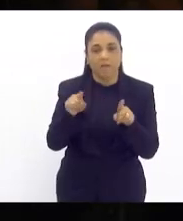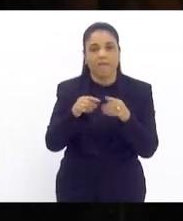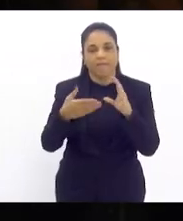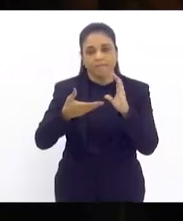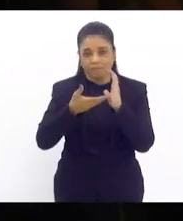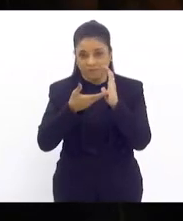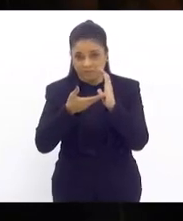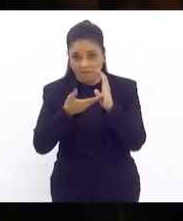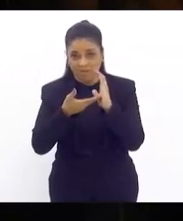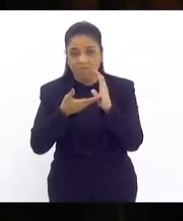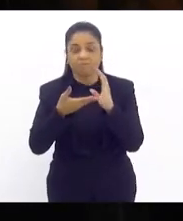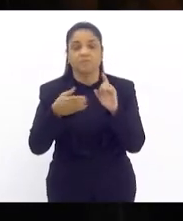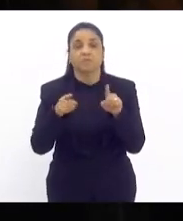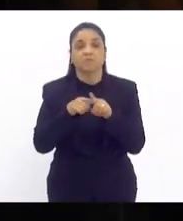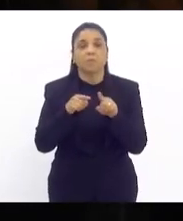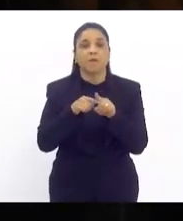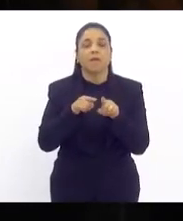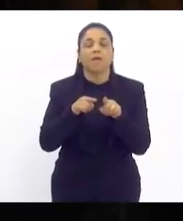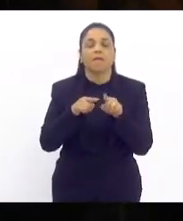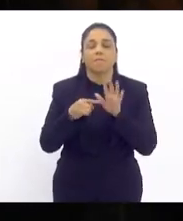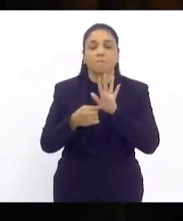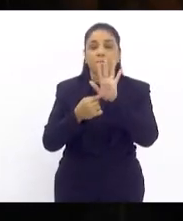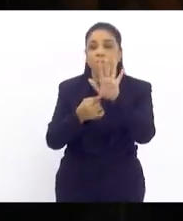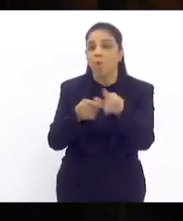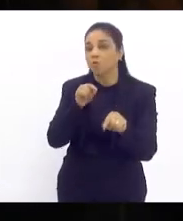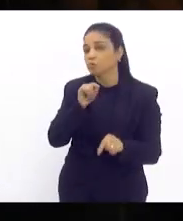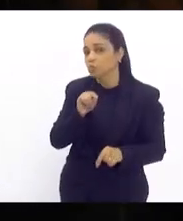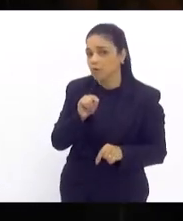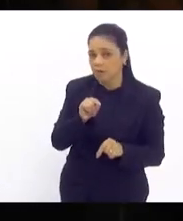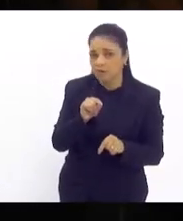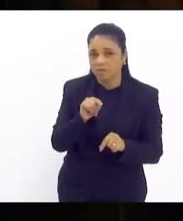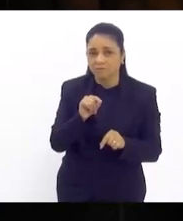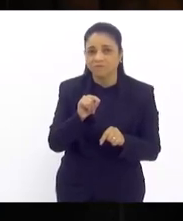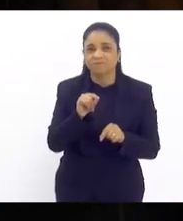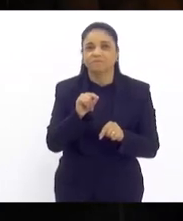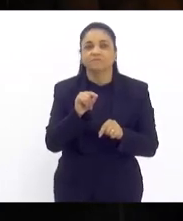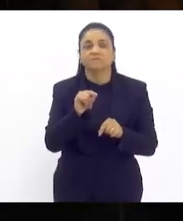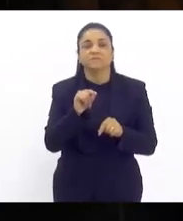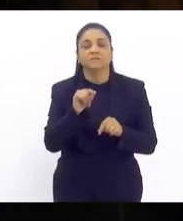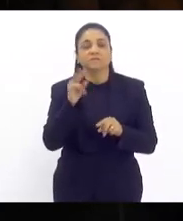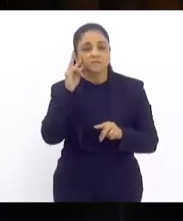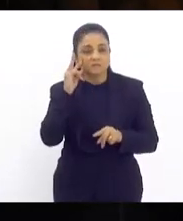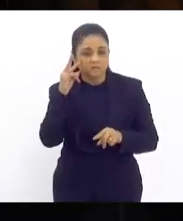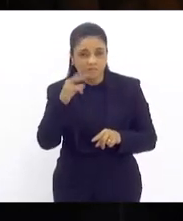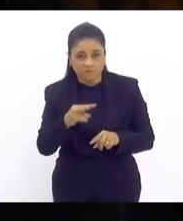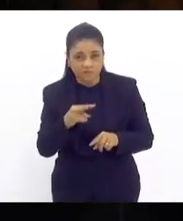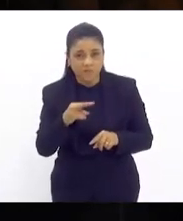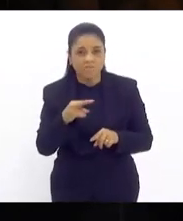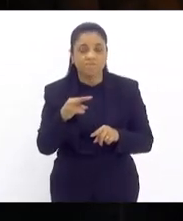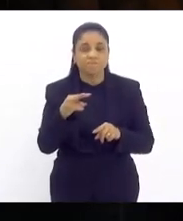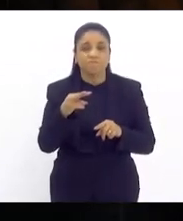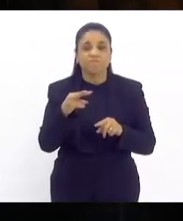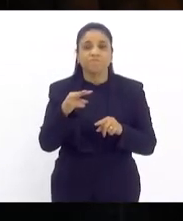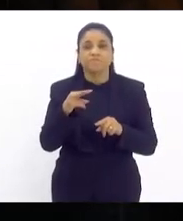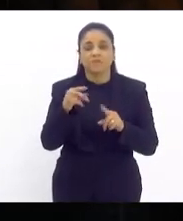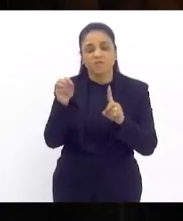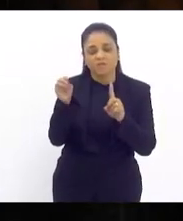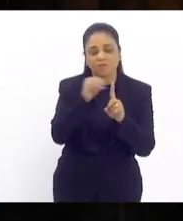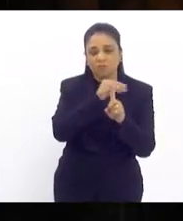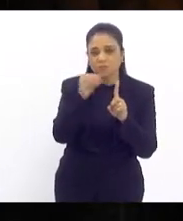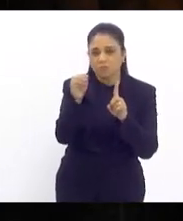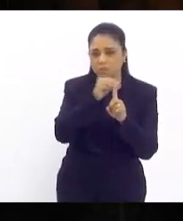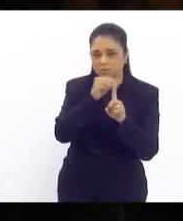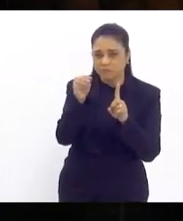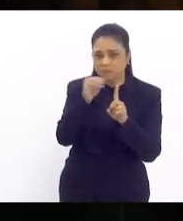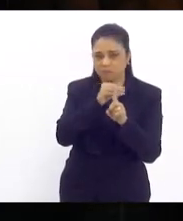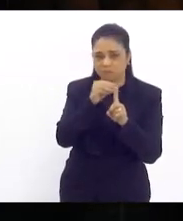vem trazendo um alento para aqueles e aquelas que têm visto toda uma situação de vulnerabilidade